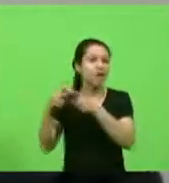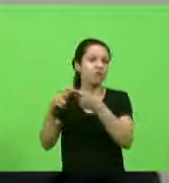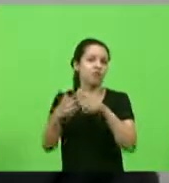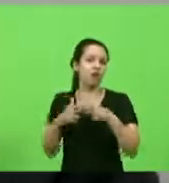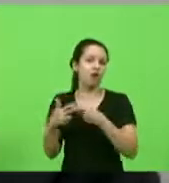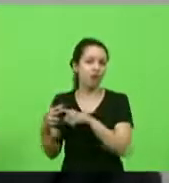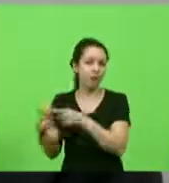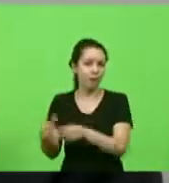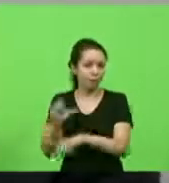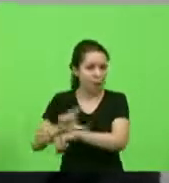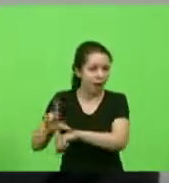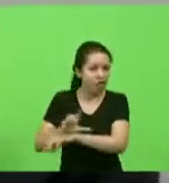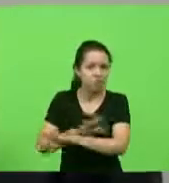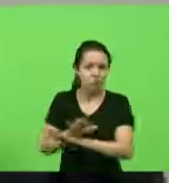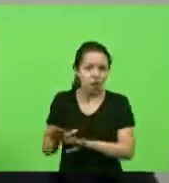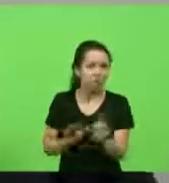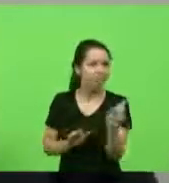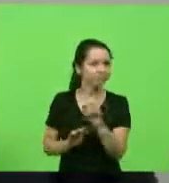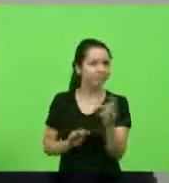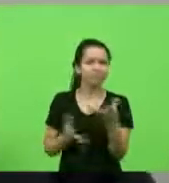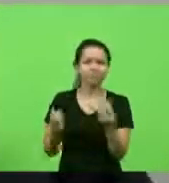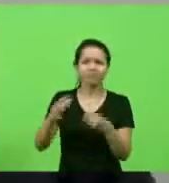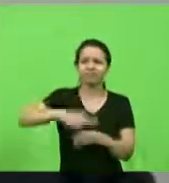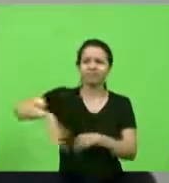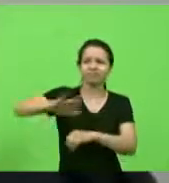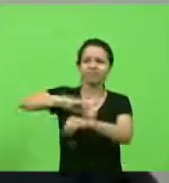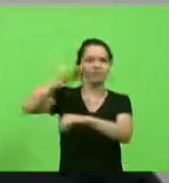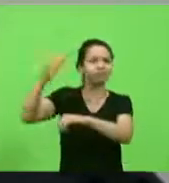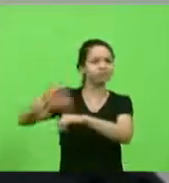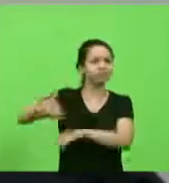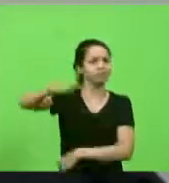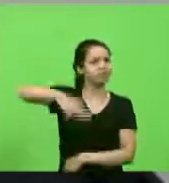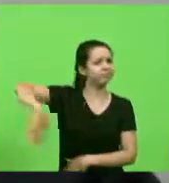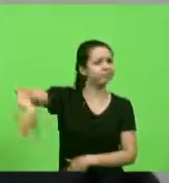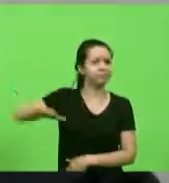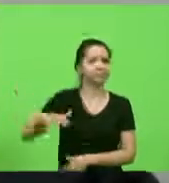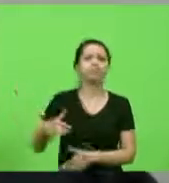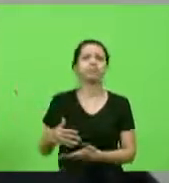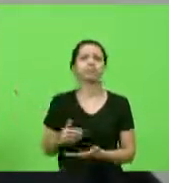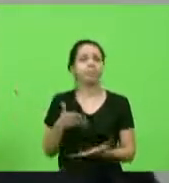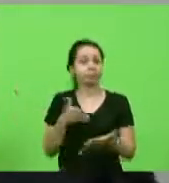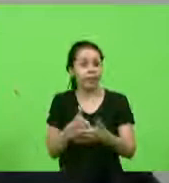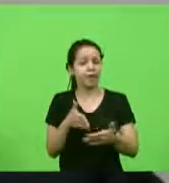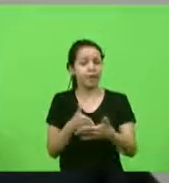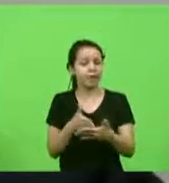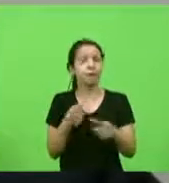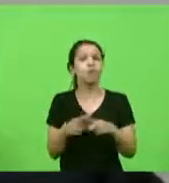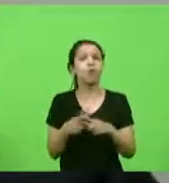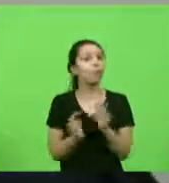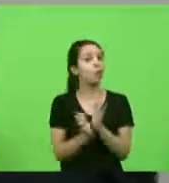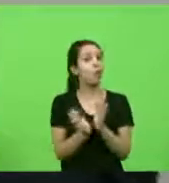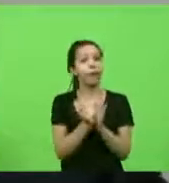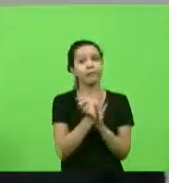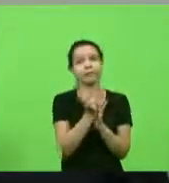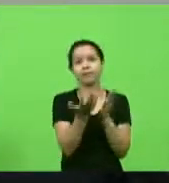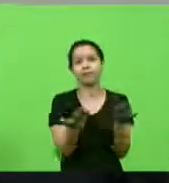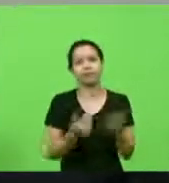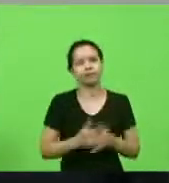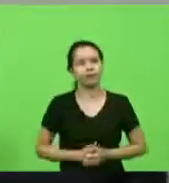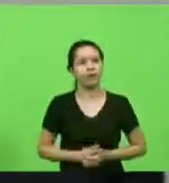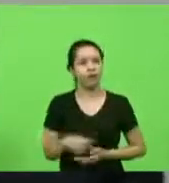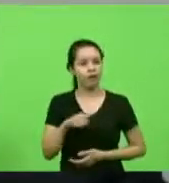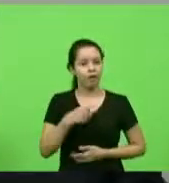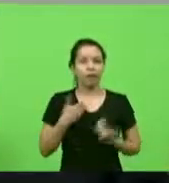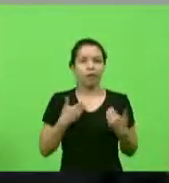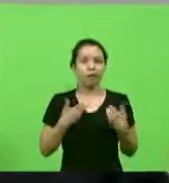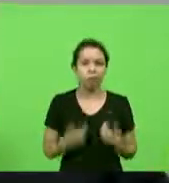não só em Lages mas na Serra Catarinense como um todo mais trava por causa dessa burocracia a gente fica até cansado de dizer todos